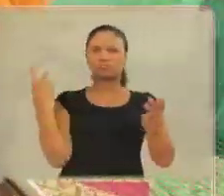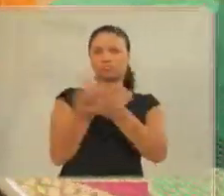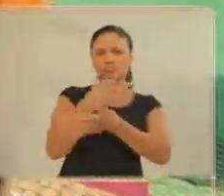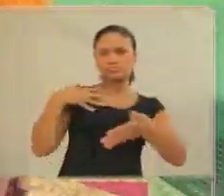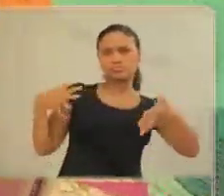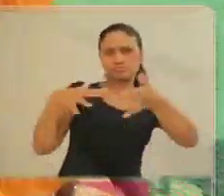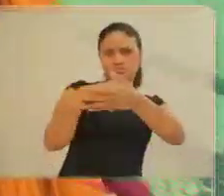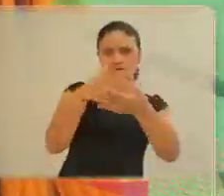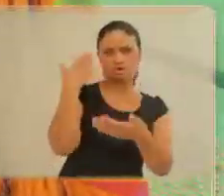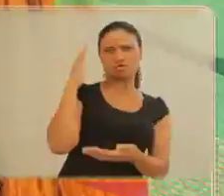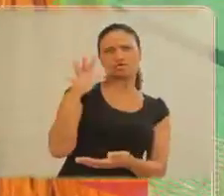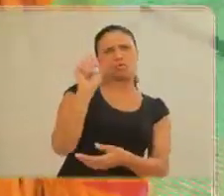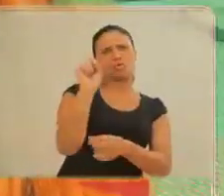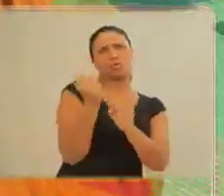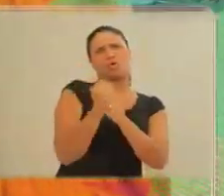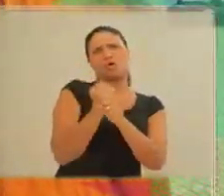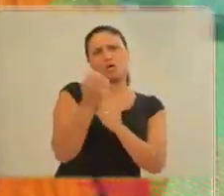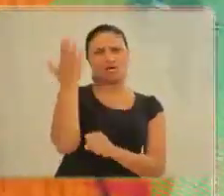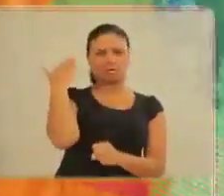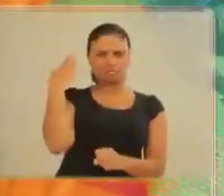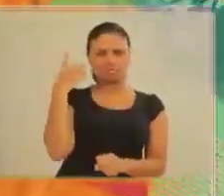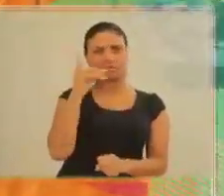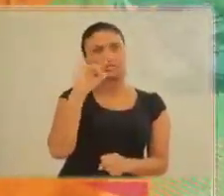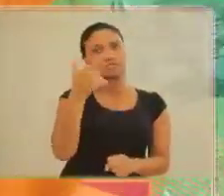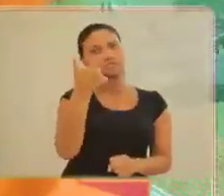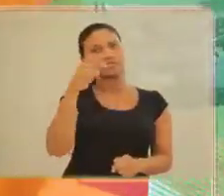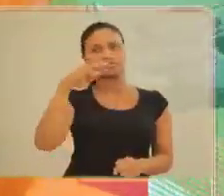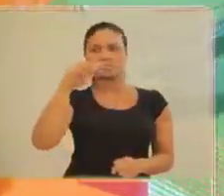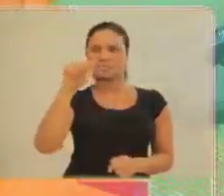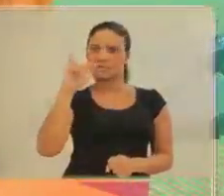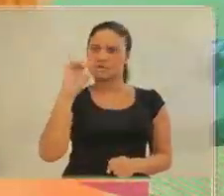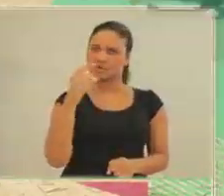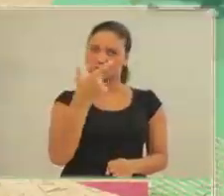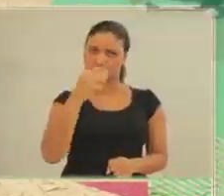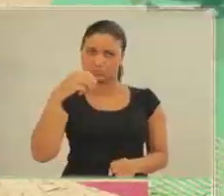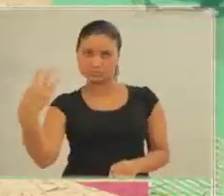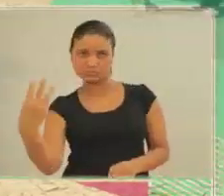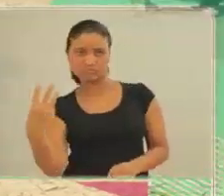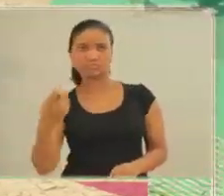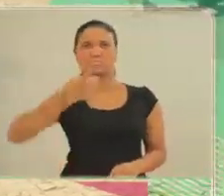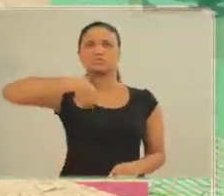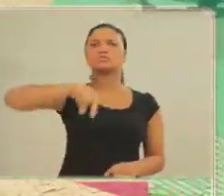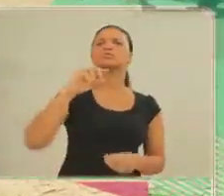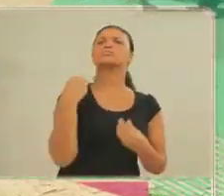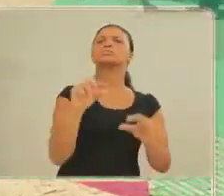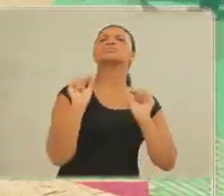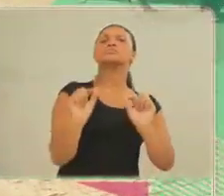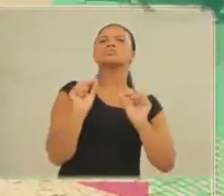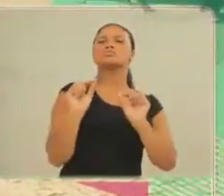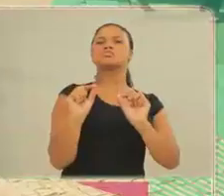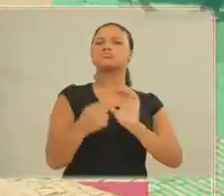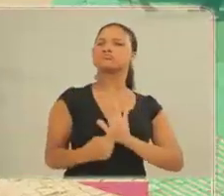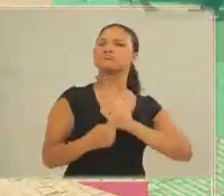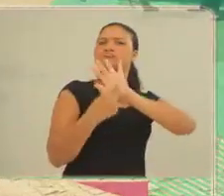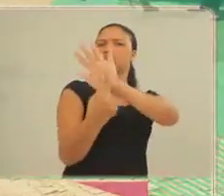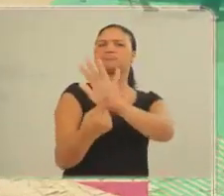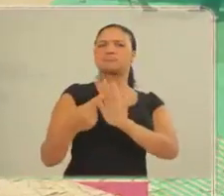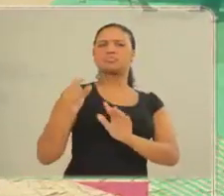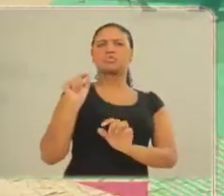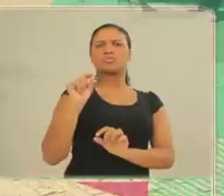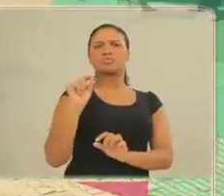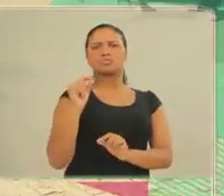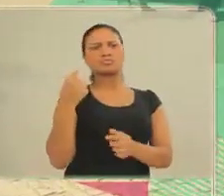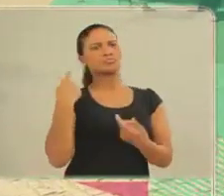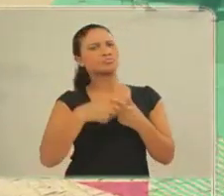há oito anos atrás, no dia 25 de maio de 2003. A gente tem que botar a cara mesmo, porque